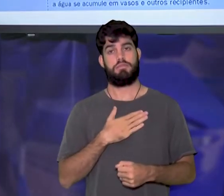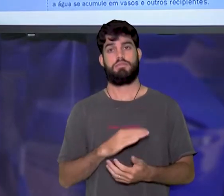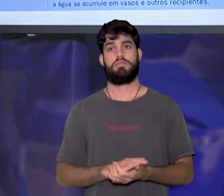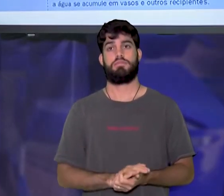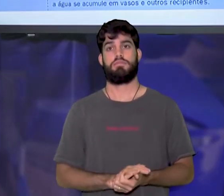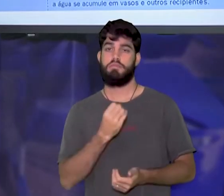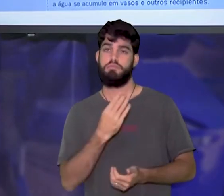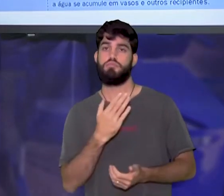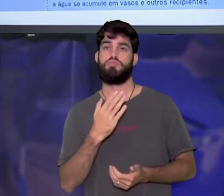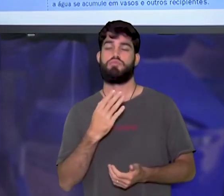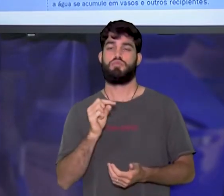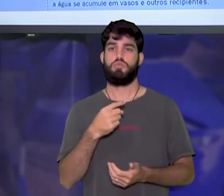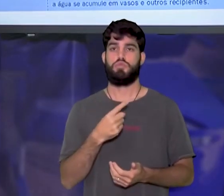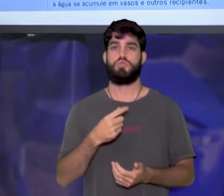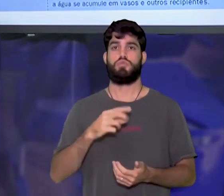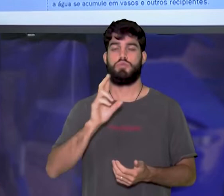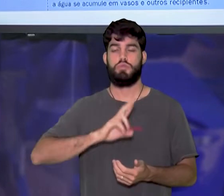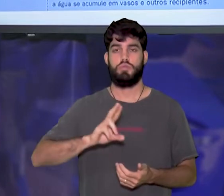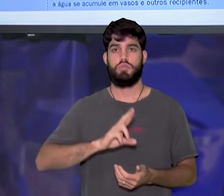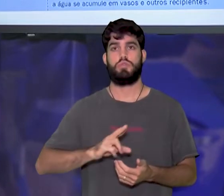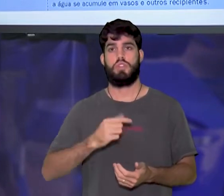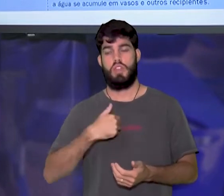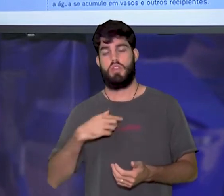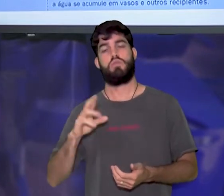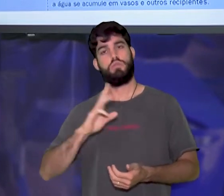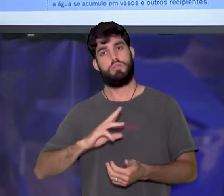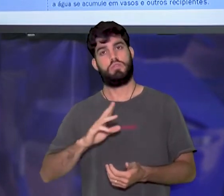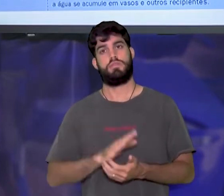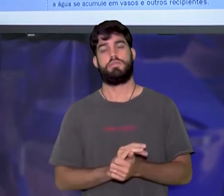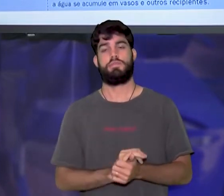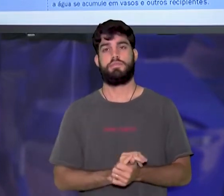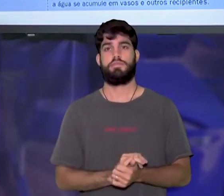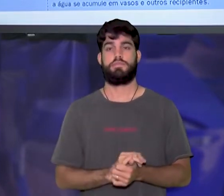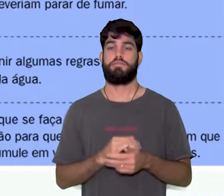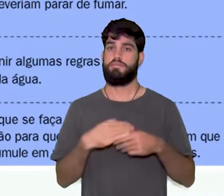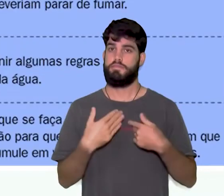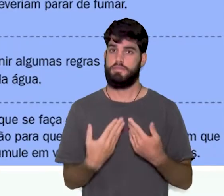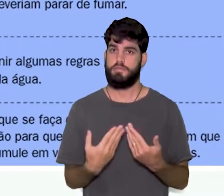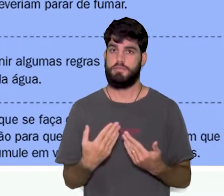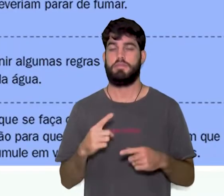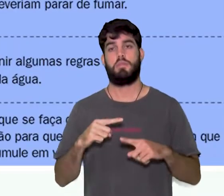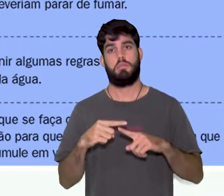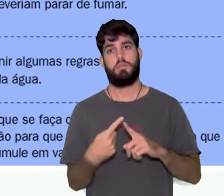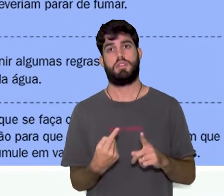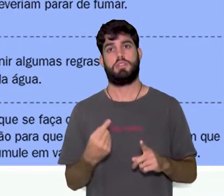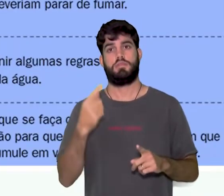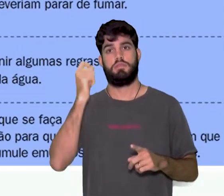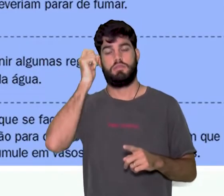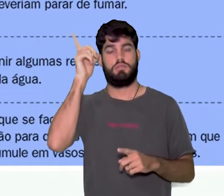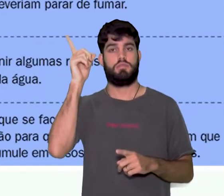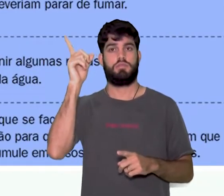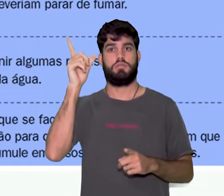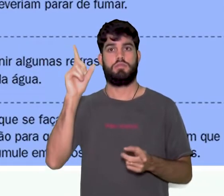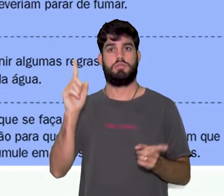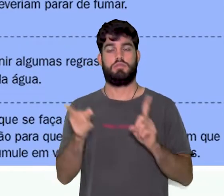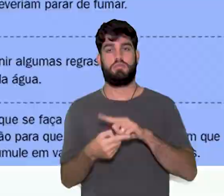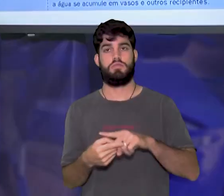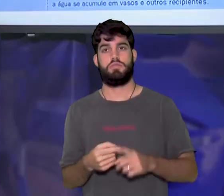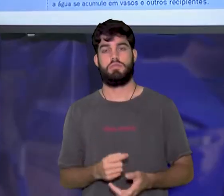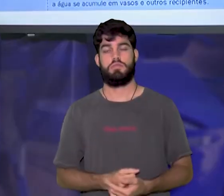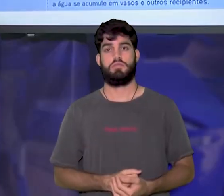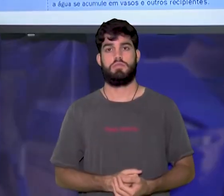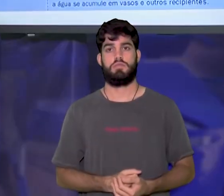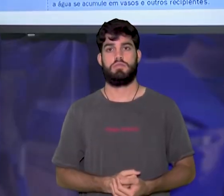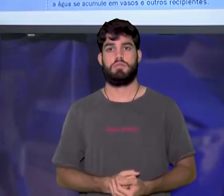para o nosso consumo. Se eu vou usar aquele produto. Então, esse mais dá a ideia de oposição de